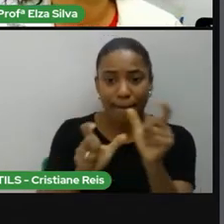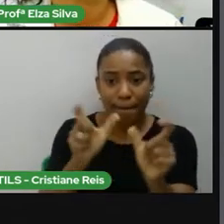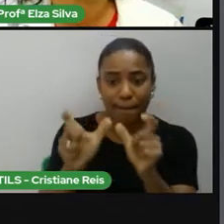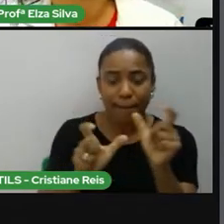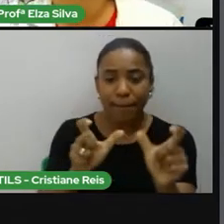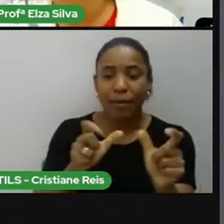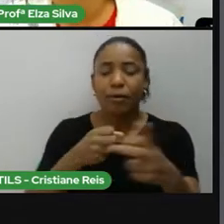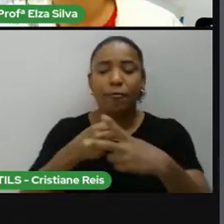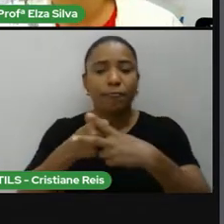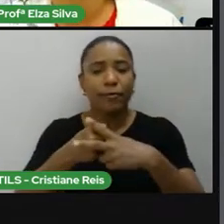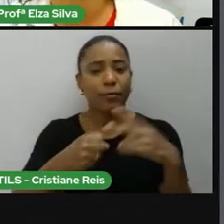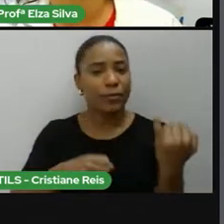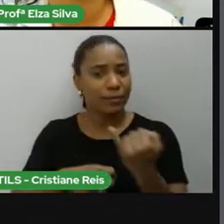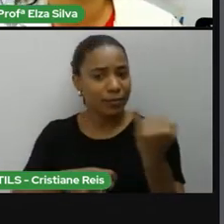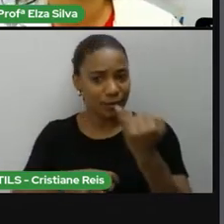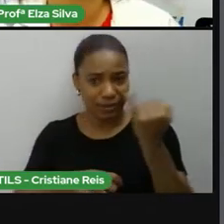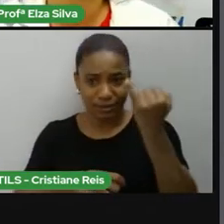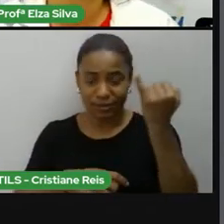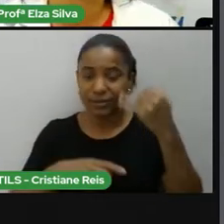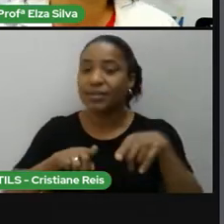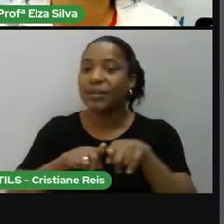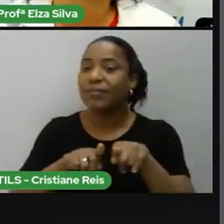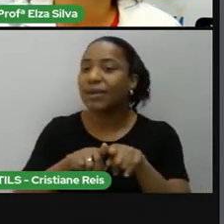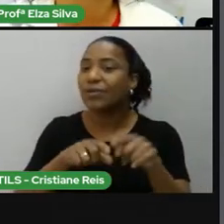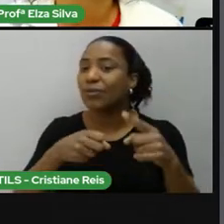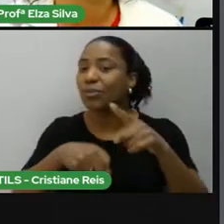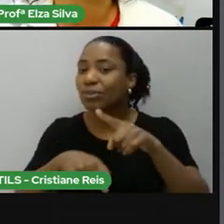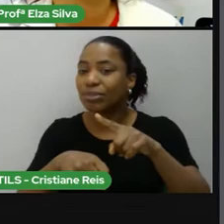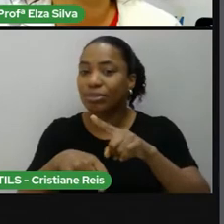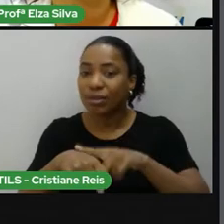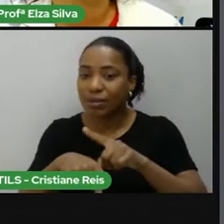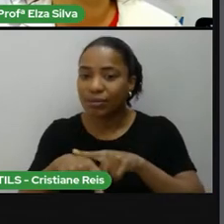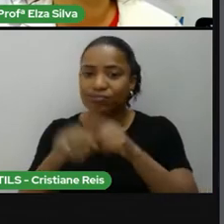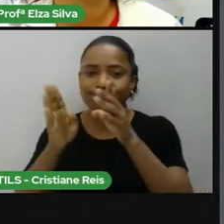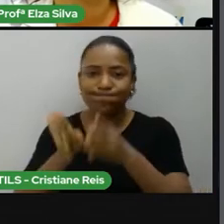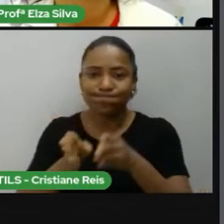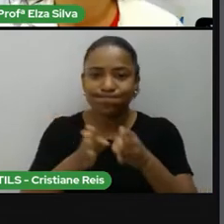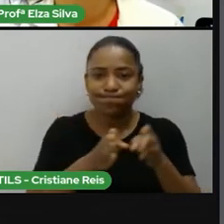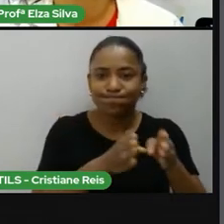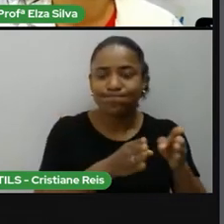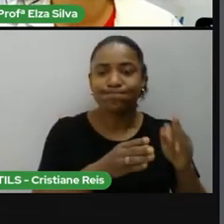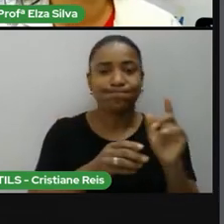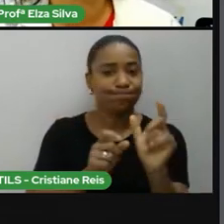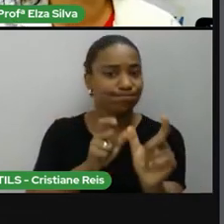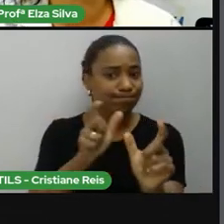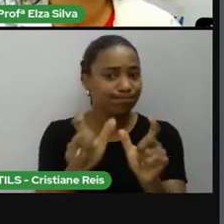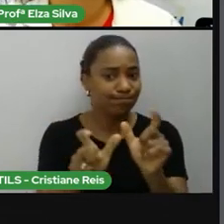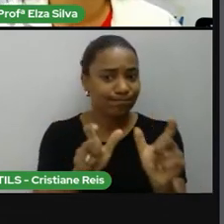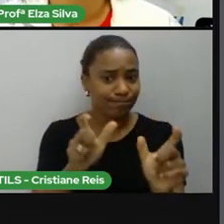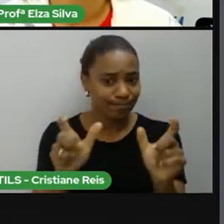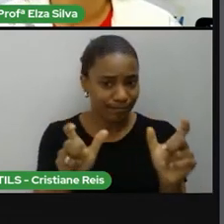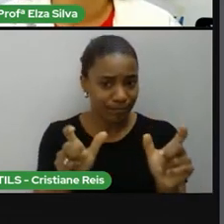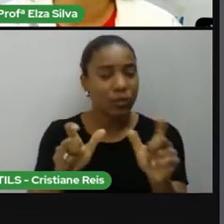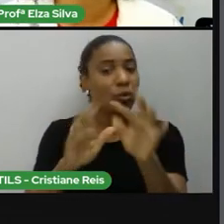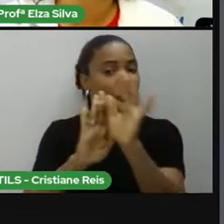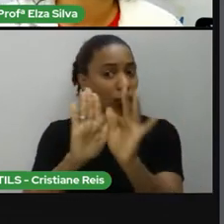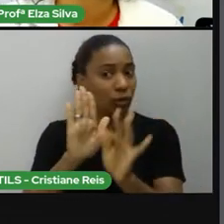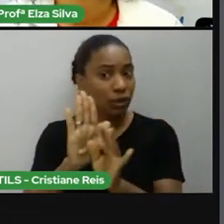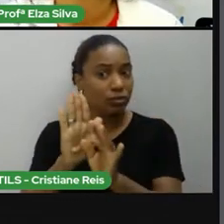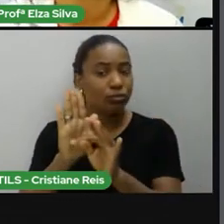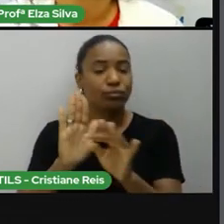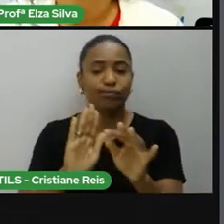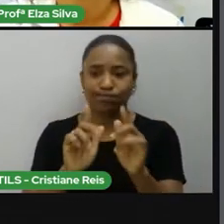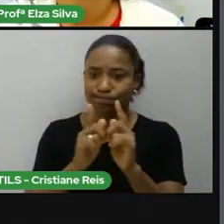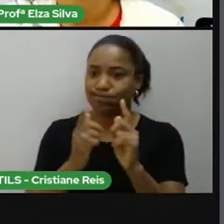verbo e das expressões de tempo para a construção do sentido do texto. Além disso, iremos construir